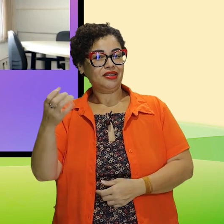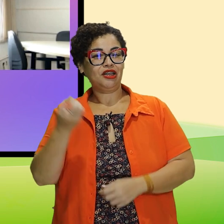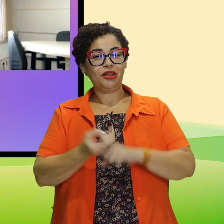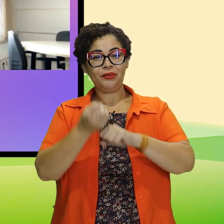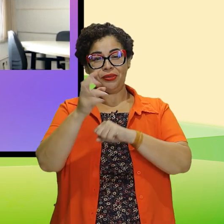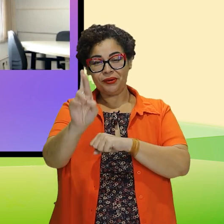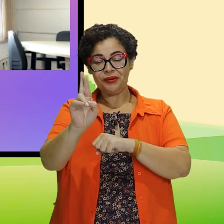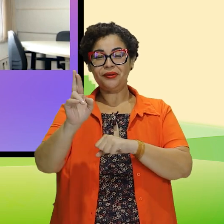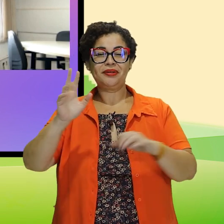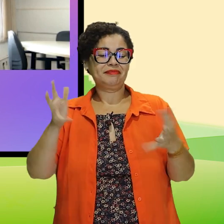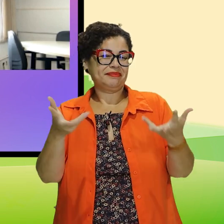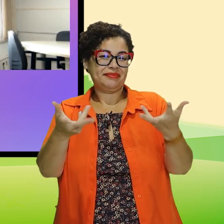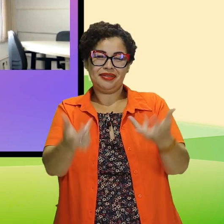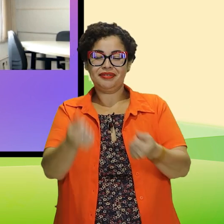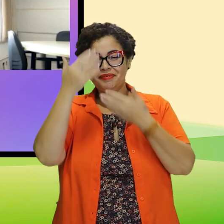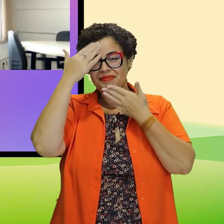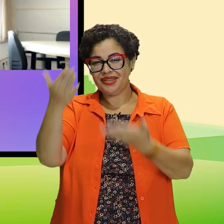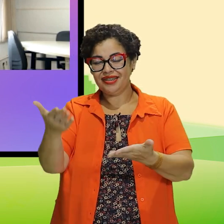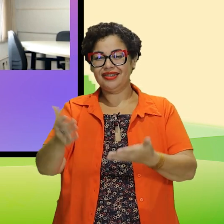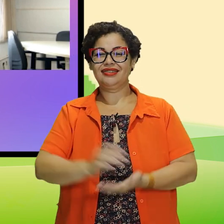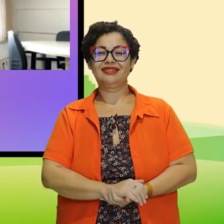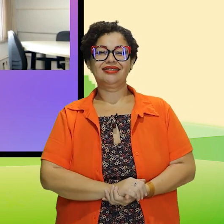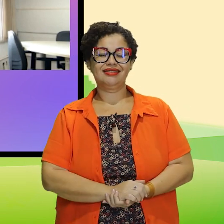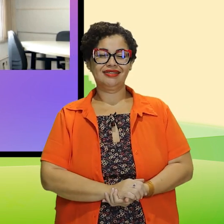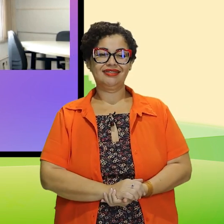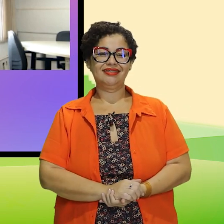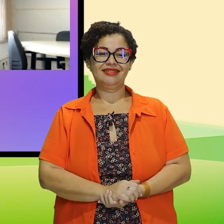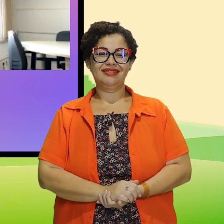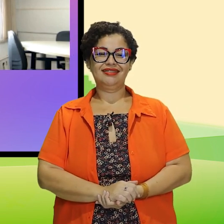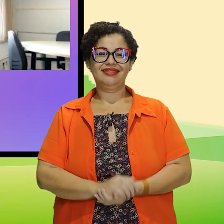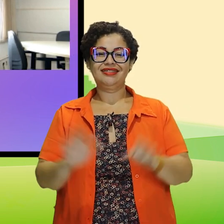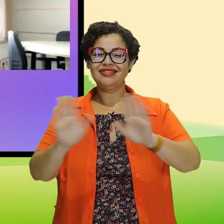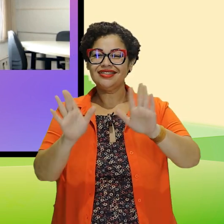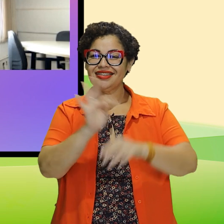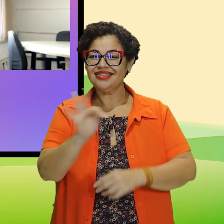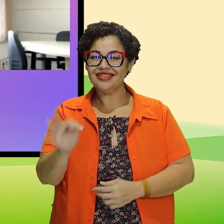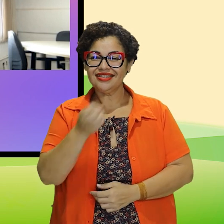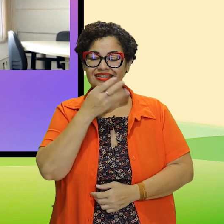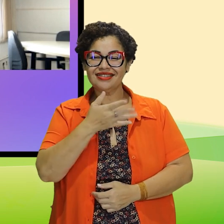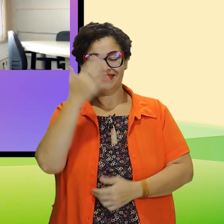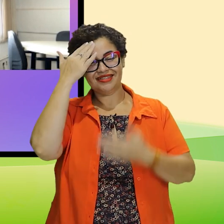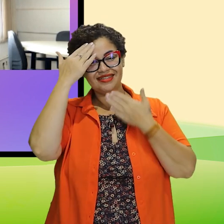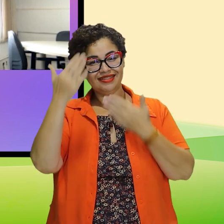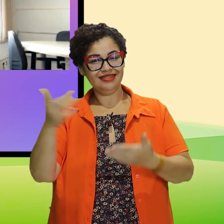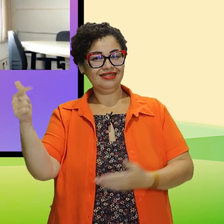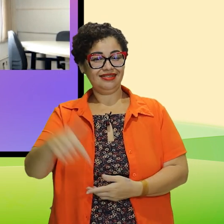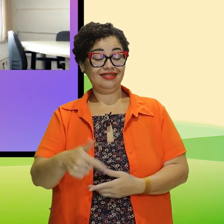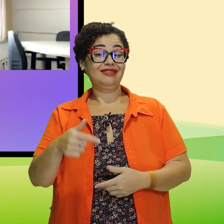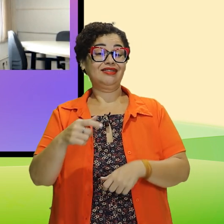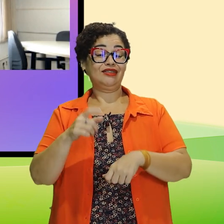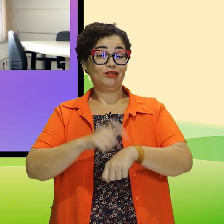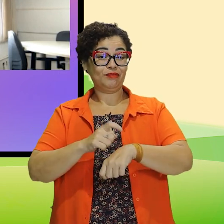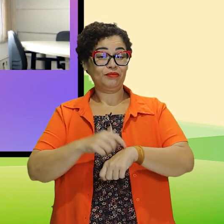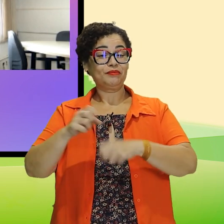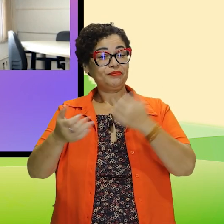doutora, fantástica. Obrigada, viu? Olá, TT. Obrigada por essa oportunidade de estar aqui